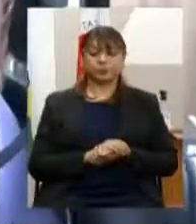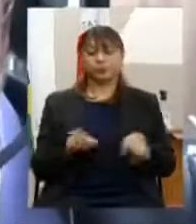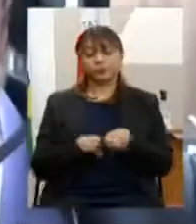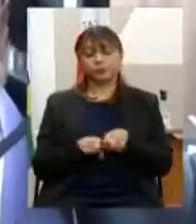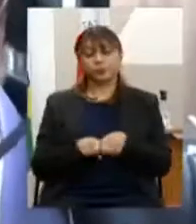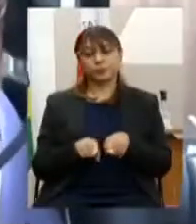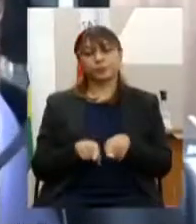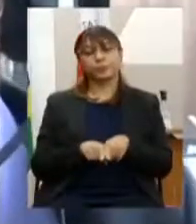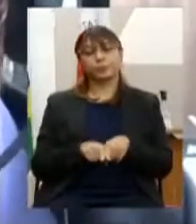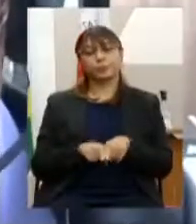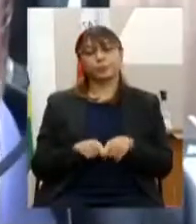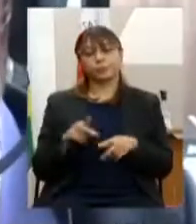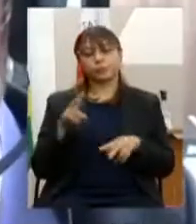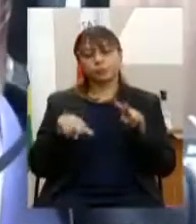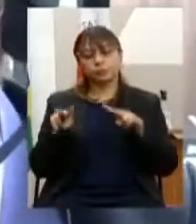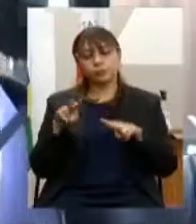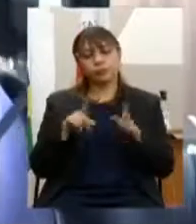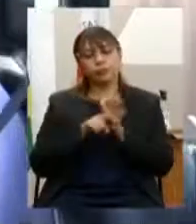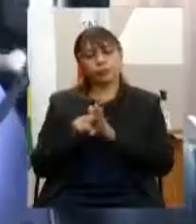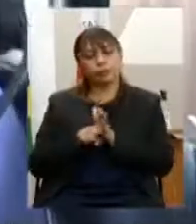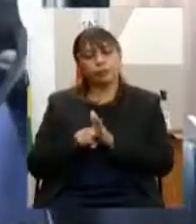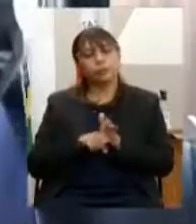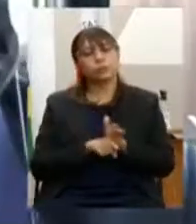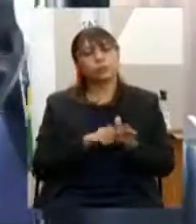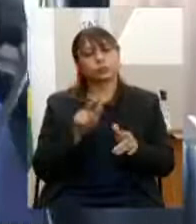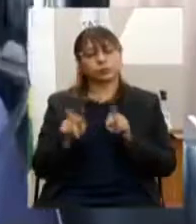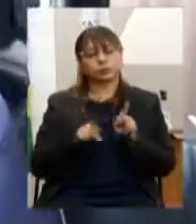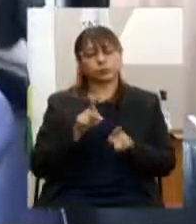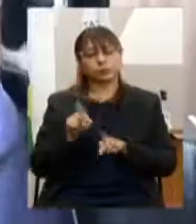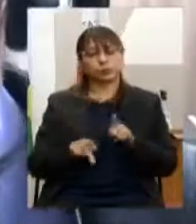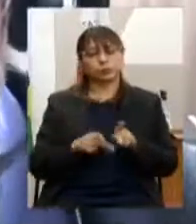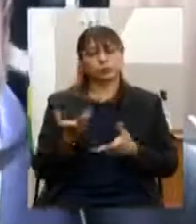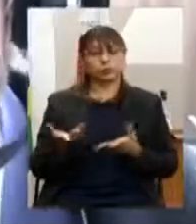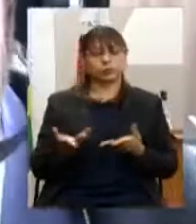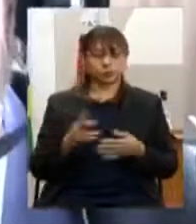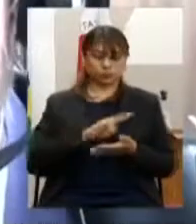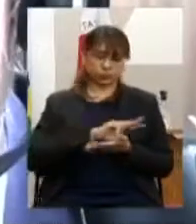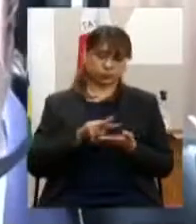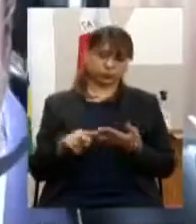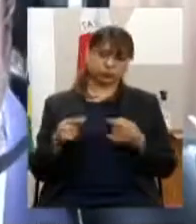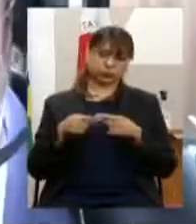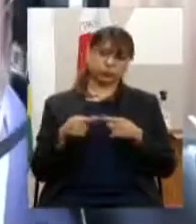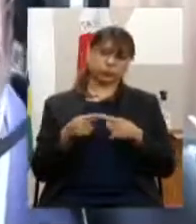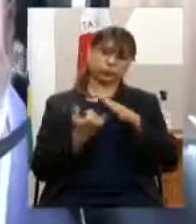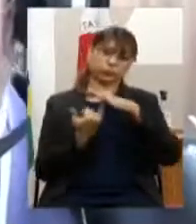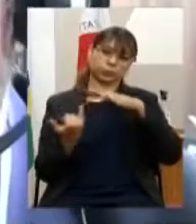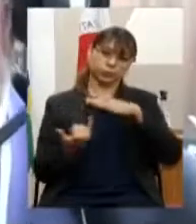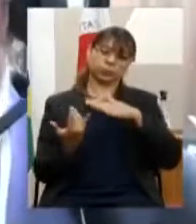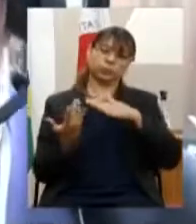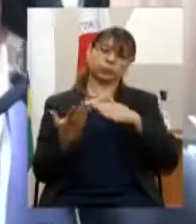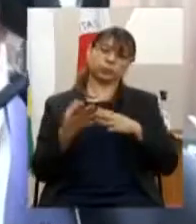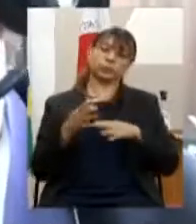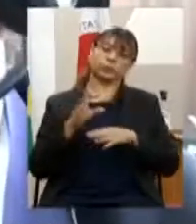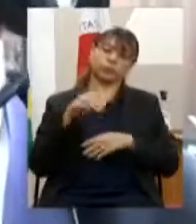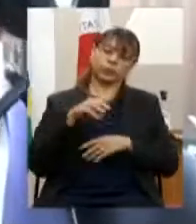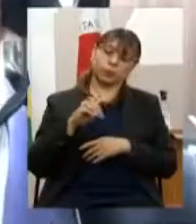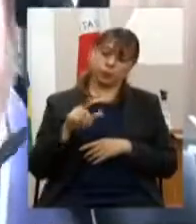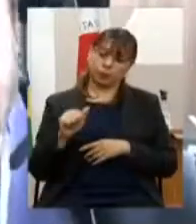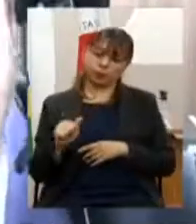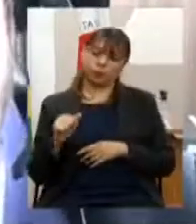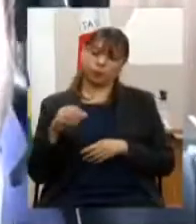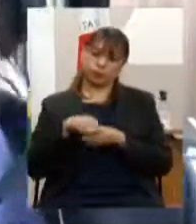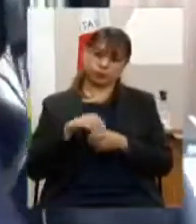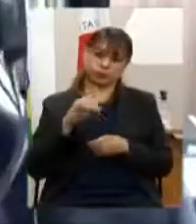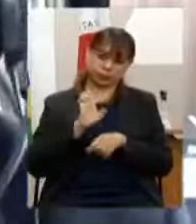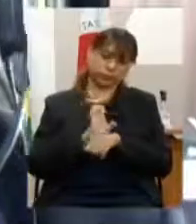consulta pública e participação dos diferentes agentes e instituições da área de plano estadual para a moda em Minas Gerais